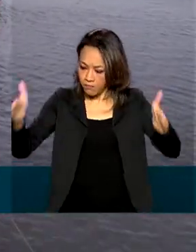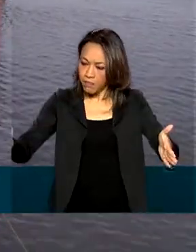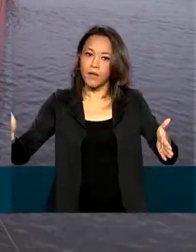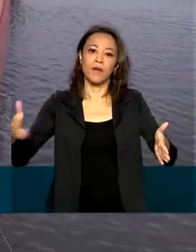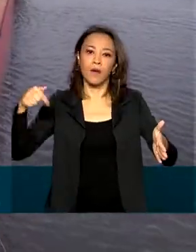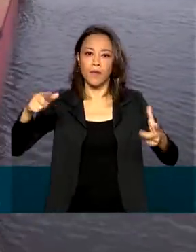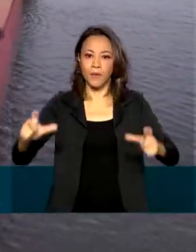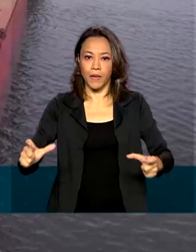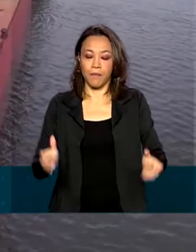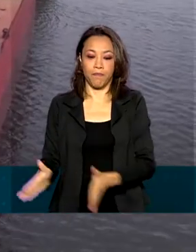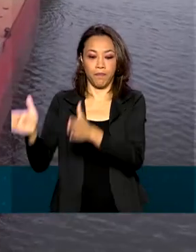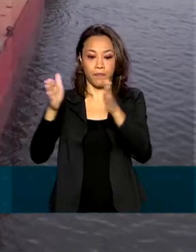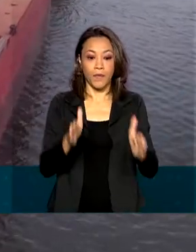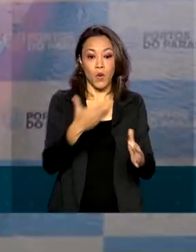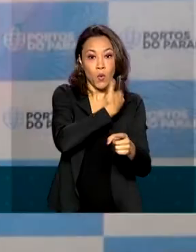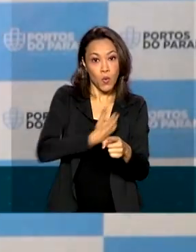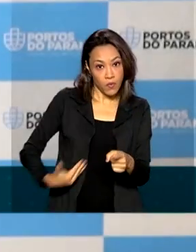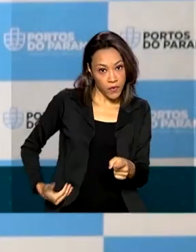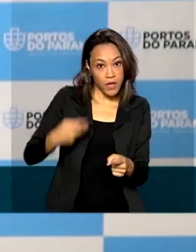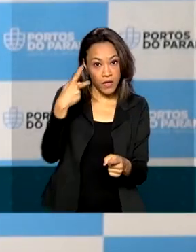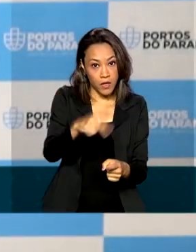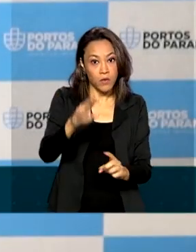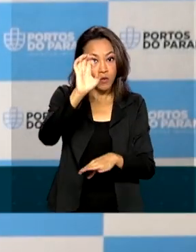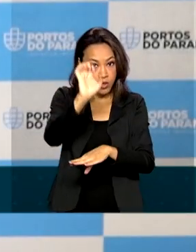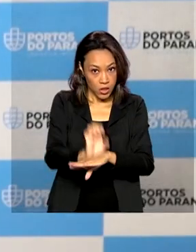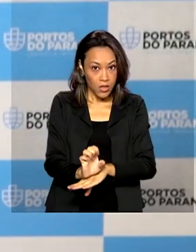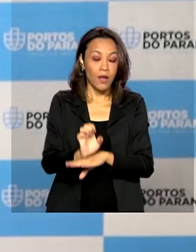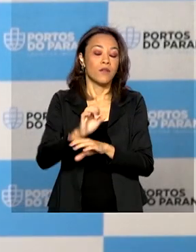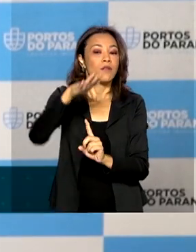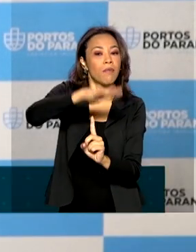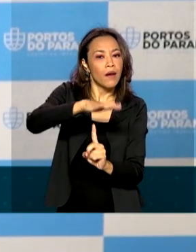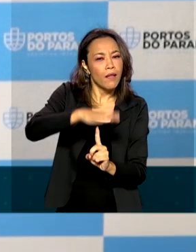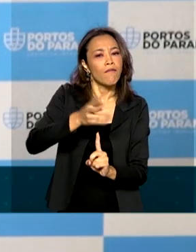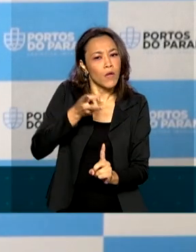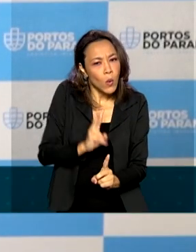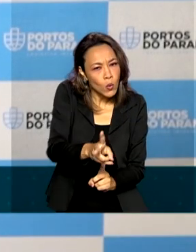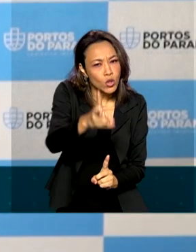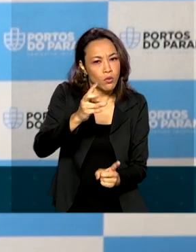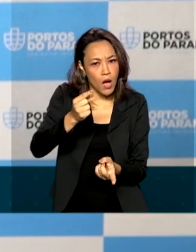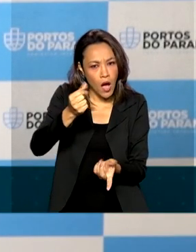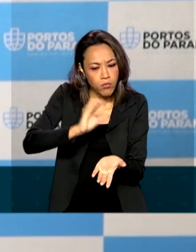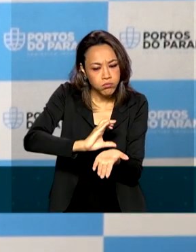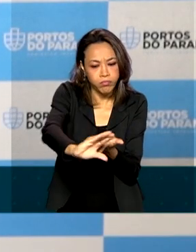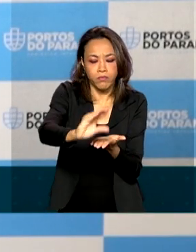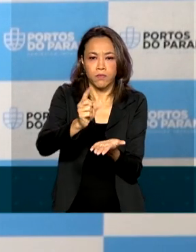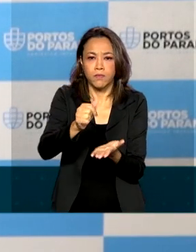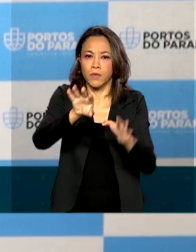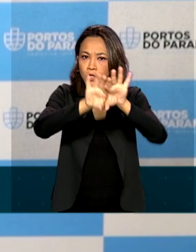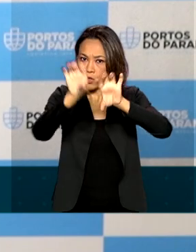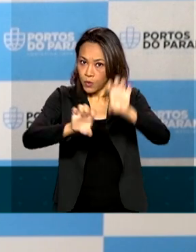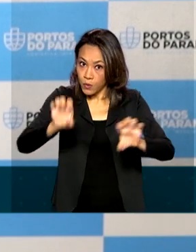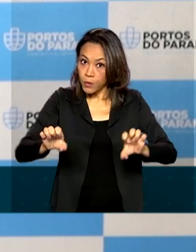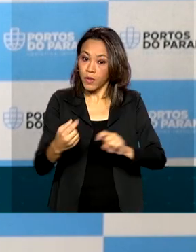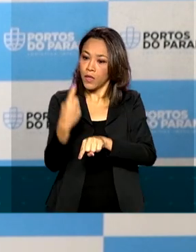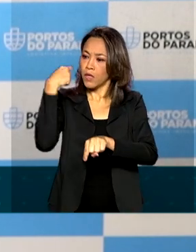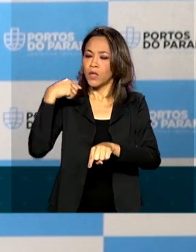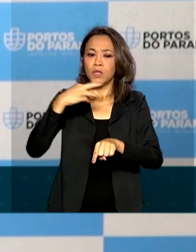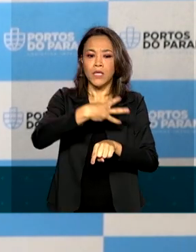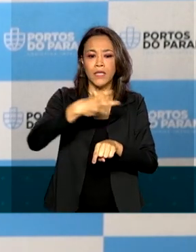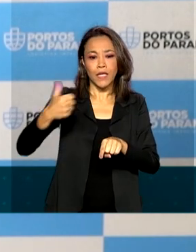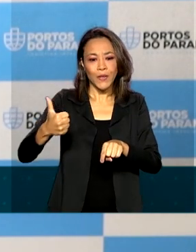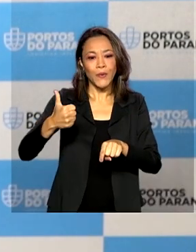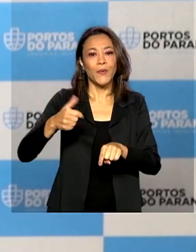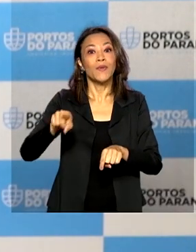governo do Paraná seguirá investindo em infraestrutura portuária. Lançamos no último dia 31 as consultas públicas